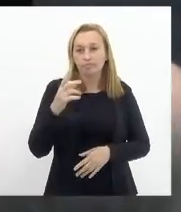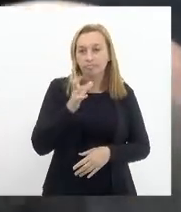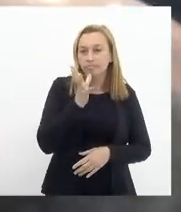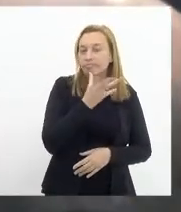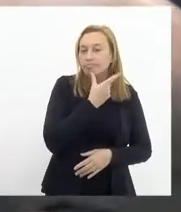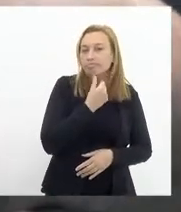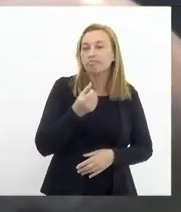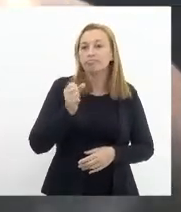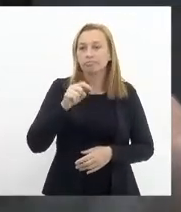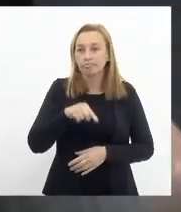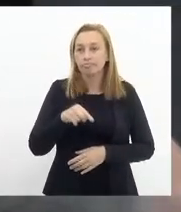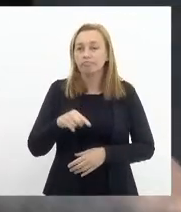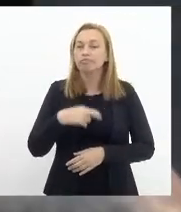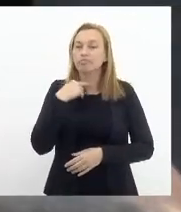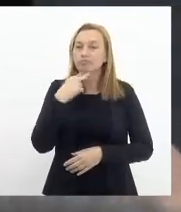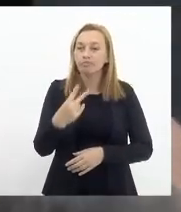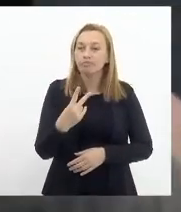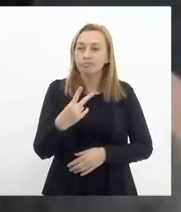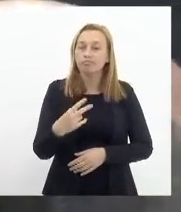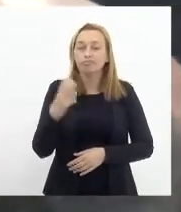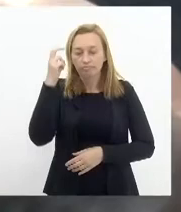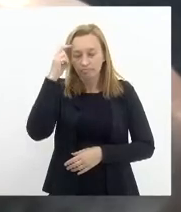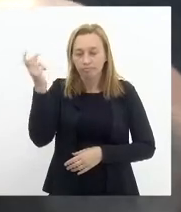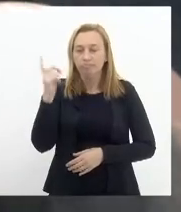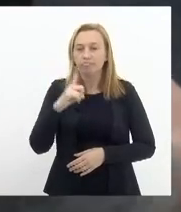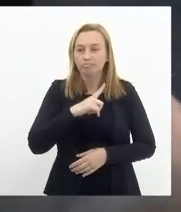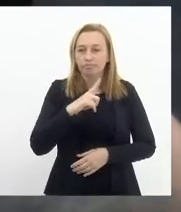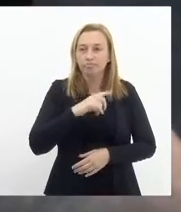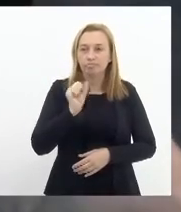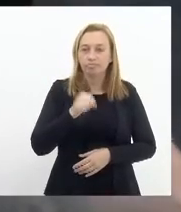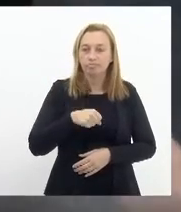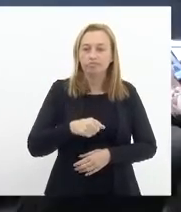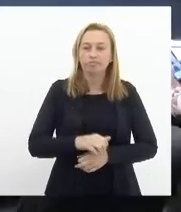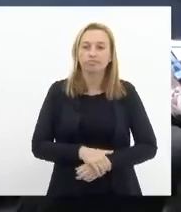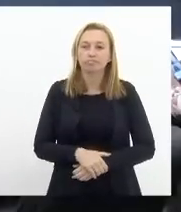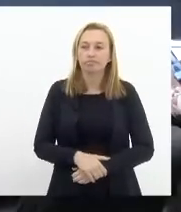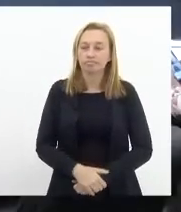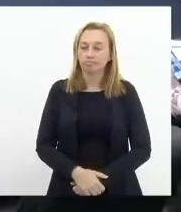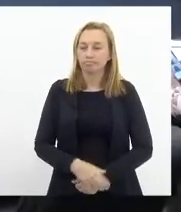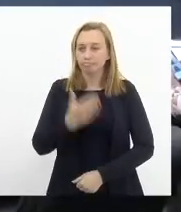terá sim a sua voz reverberada nesses microfones muito obrigada presidente